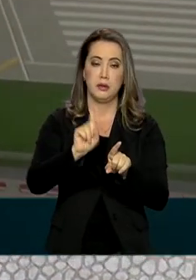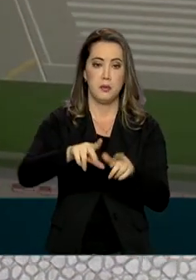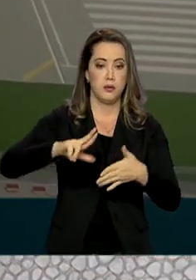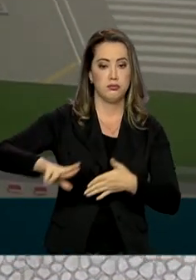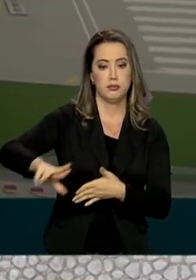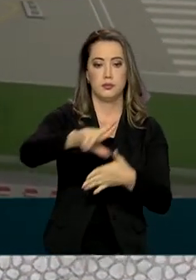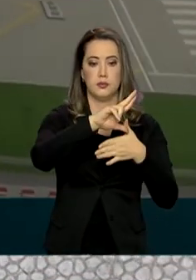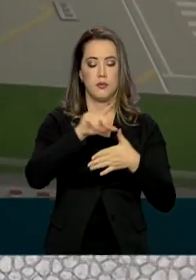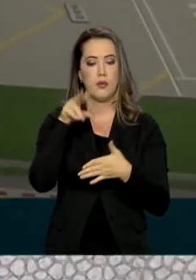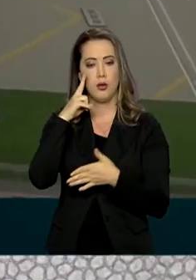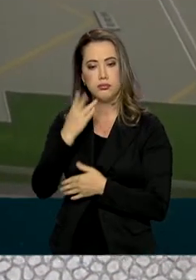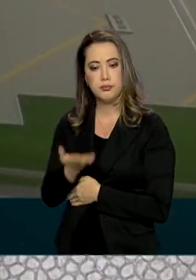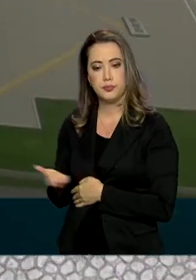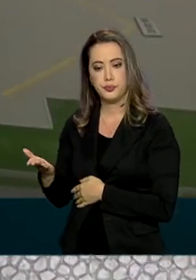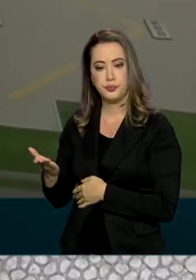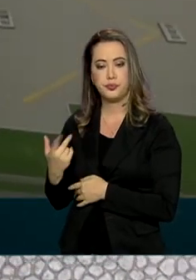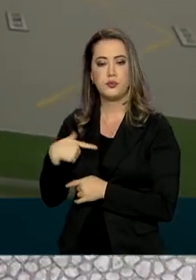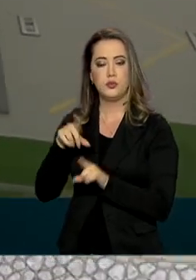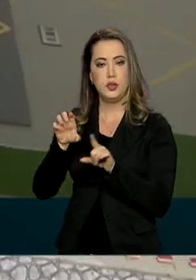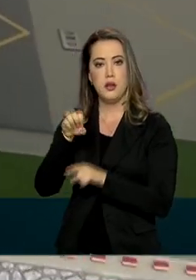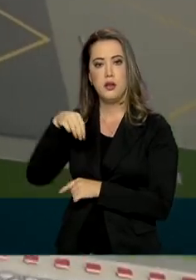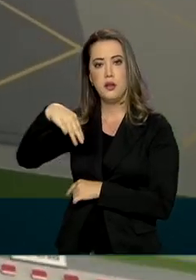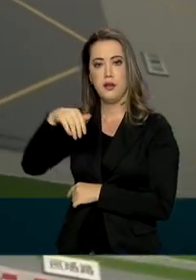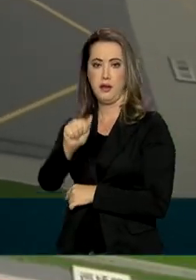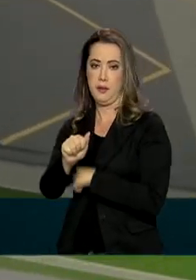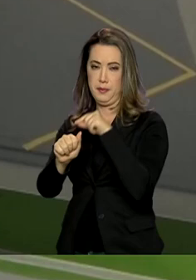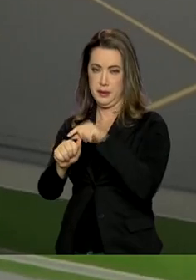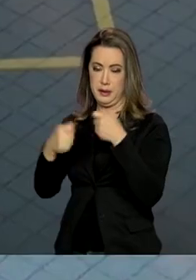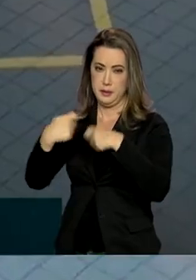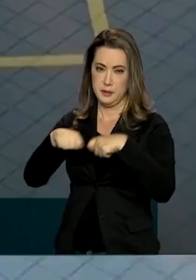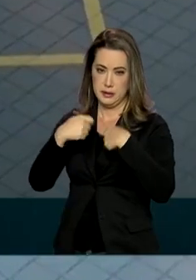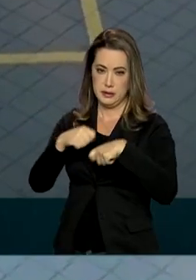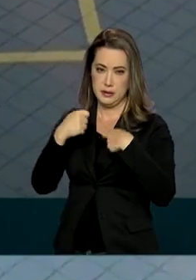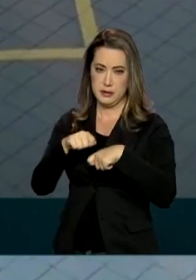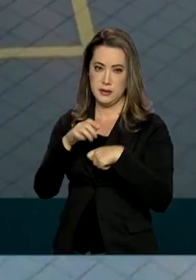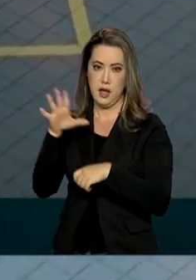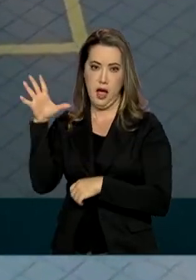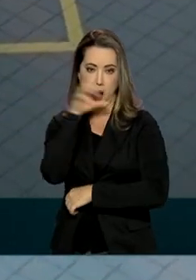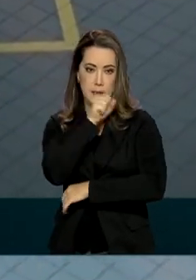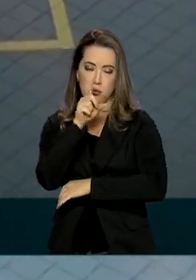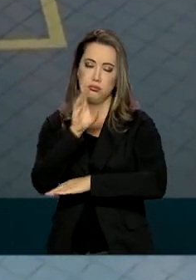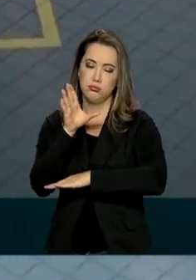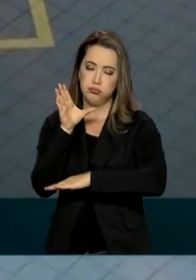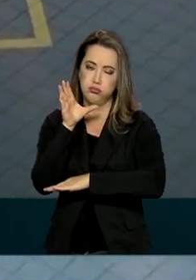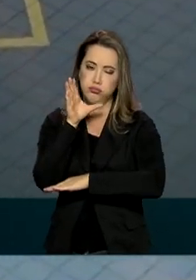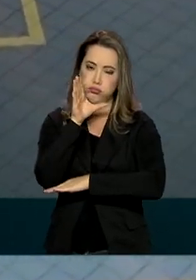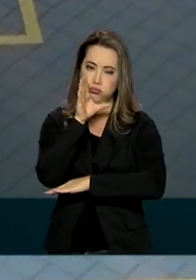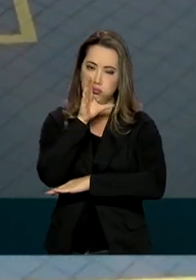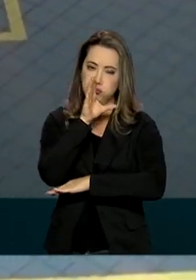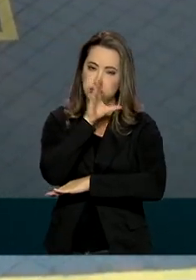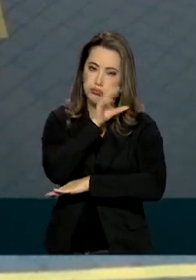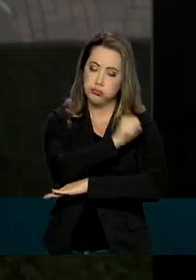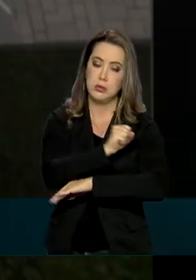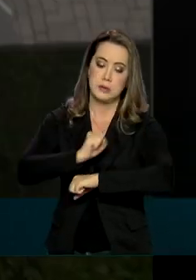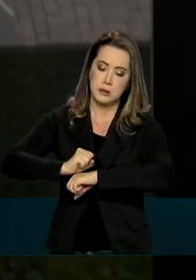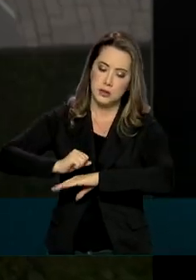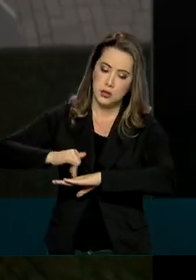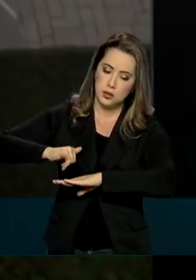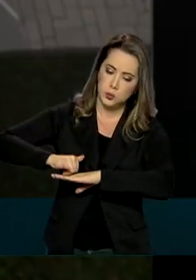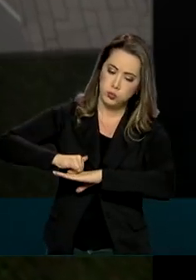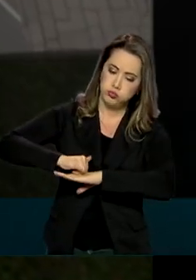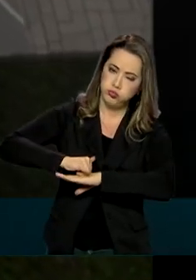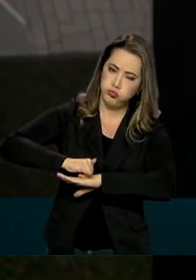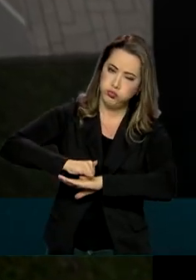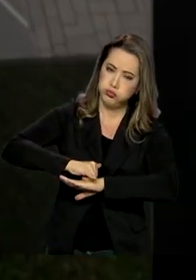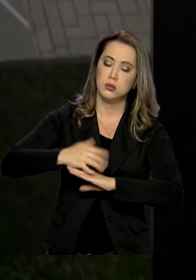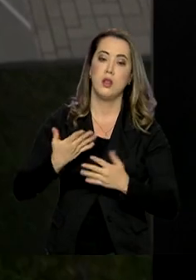dispositivo EMAS, sigla em inglês para Sistema de Desaceleração com Materiais Projetados. A tecnologia, que já